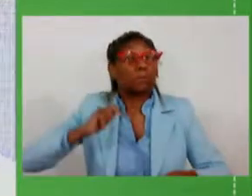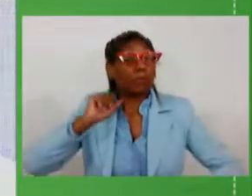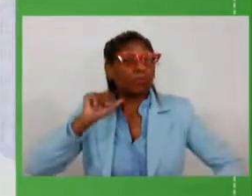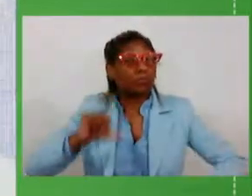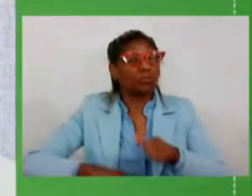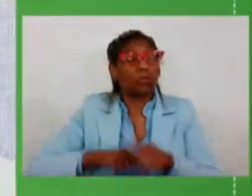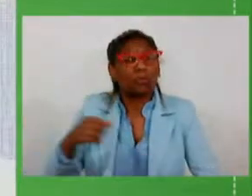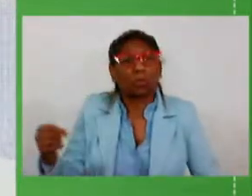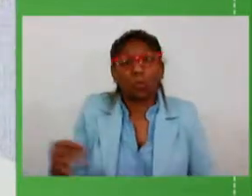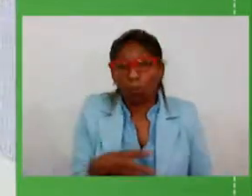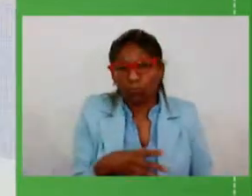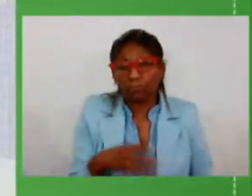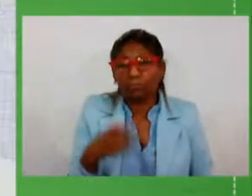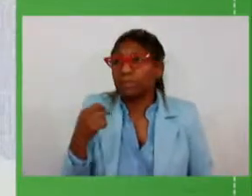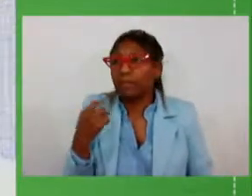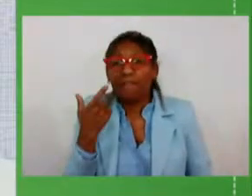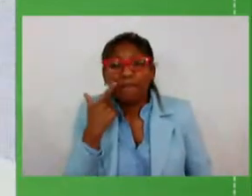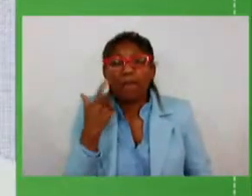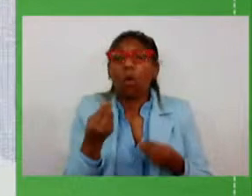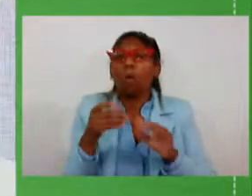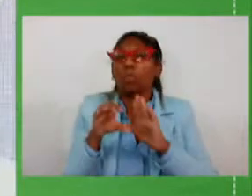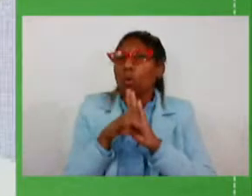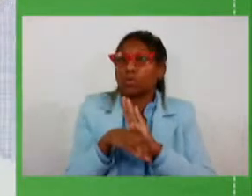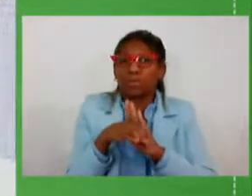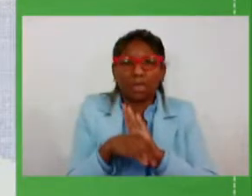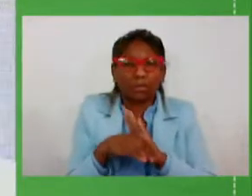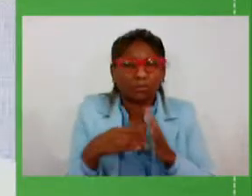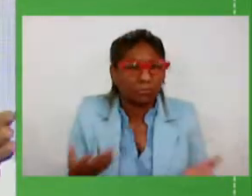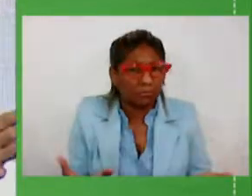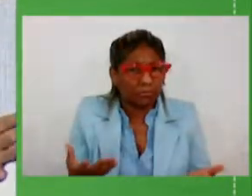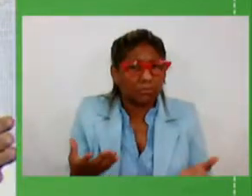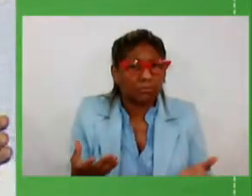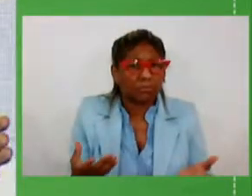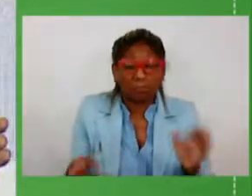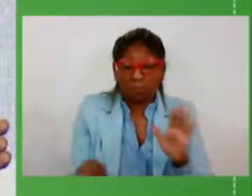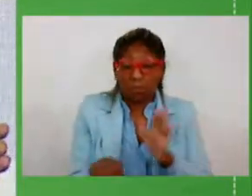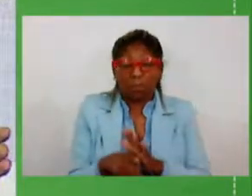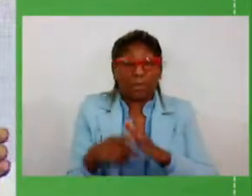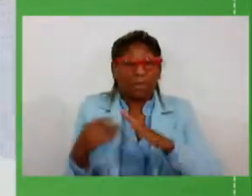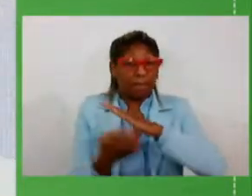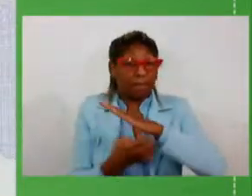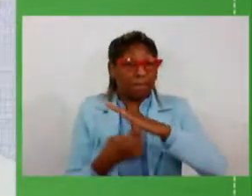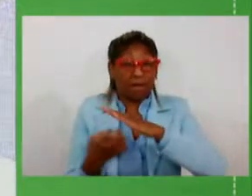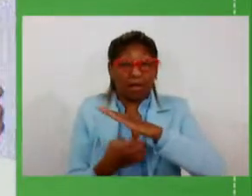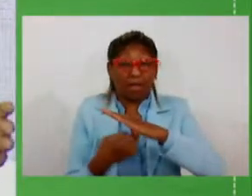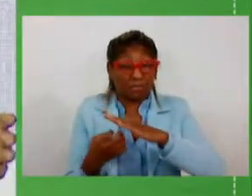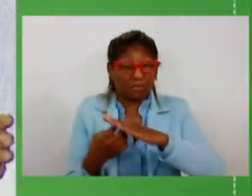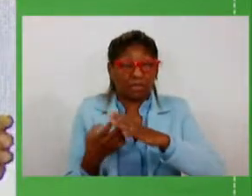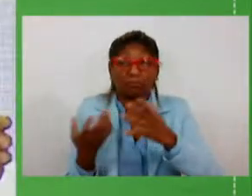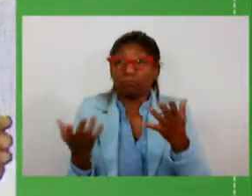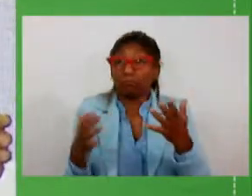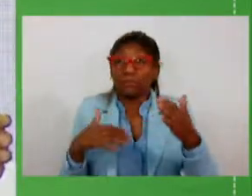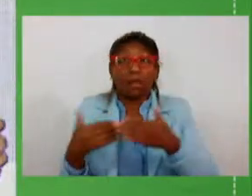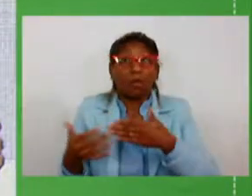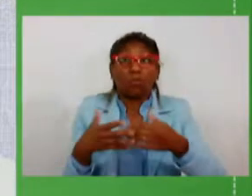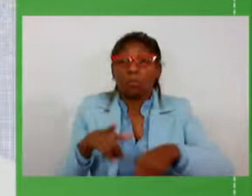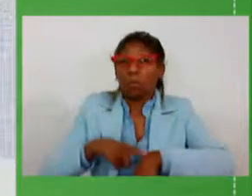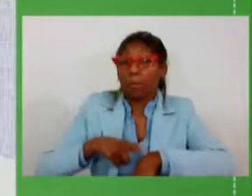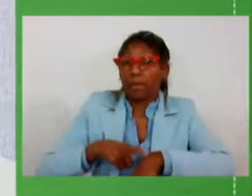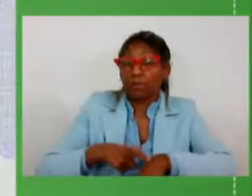precisava rever conceitos mesmo empresas que em algum sentido em algum momento tenham feito